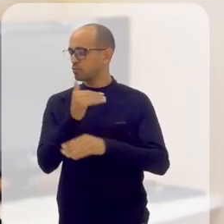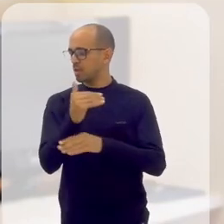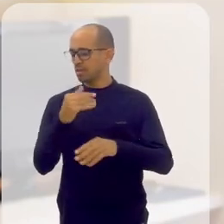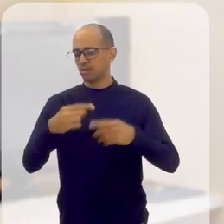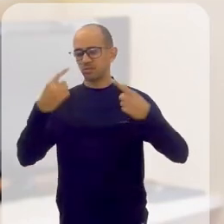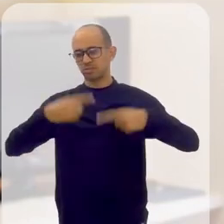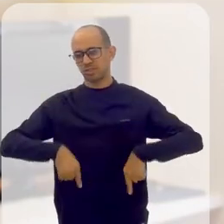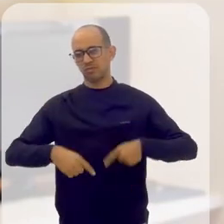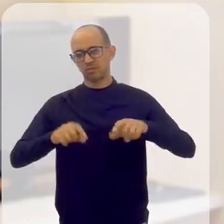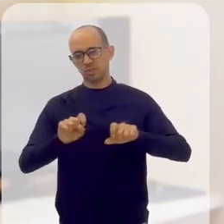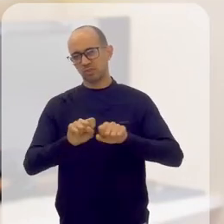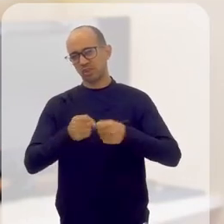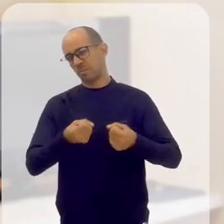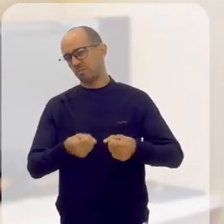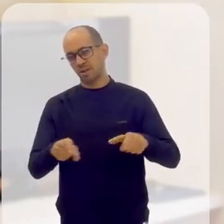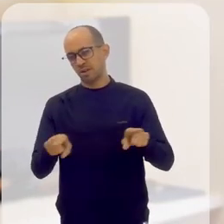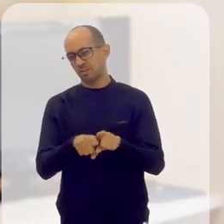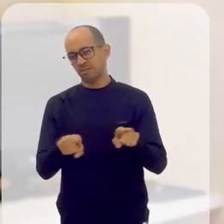superando desafios,